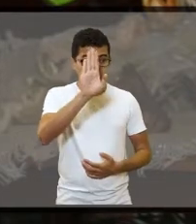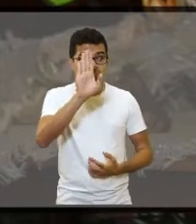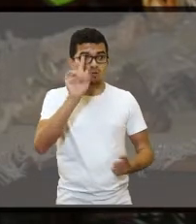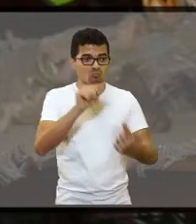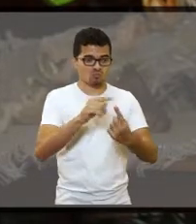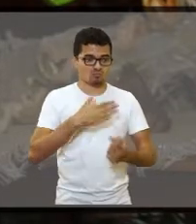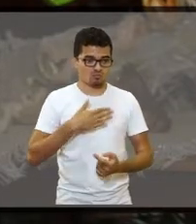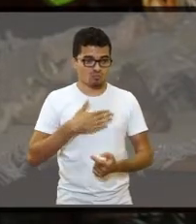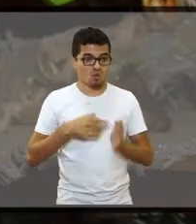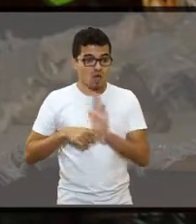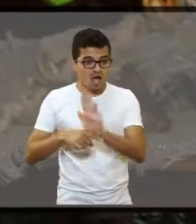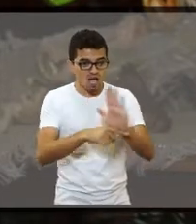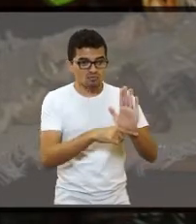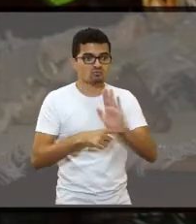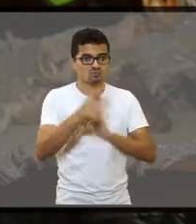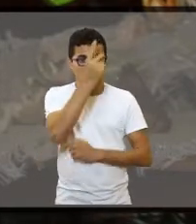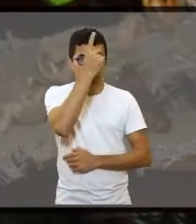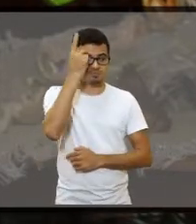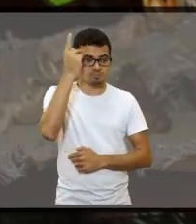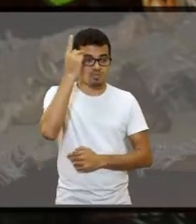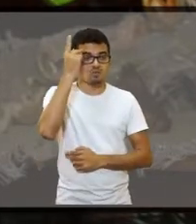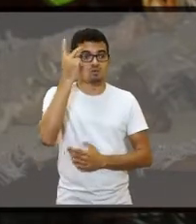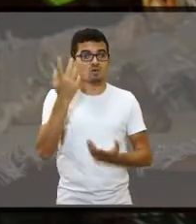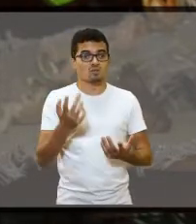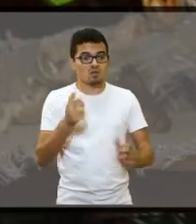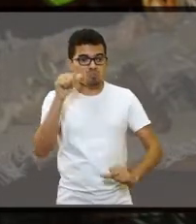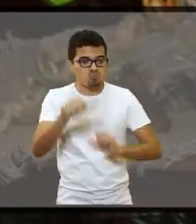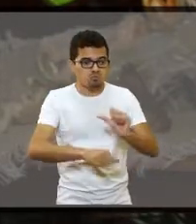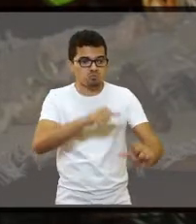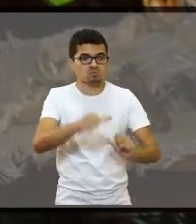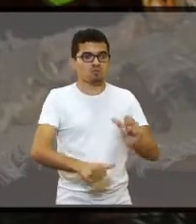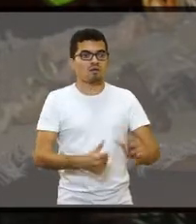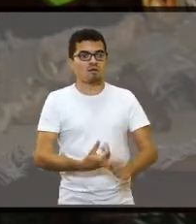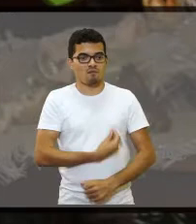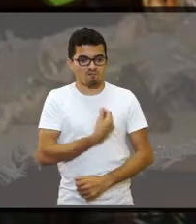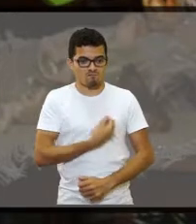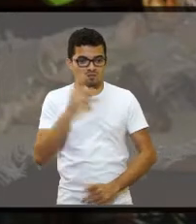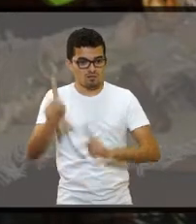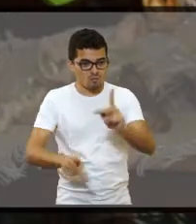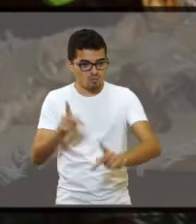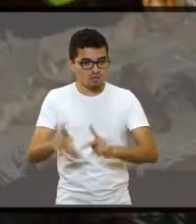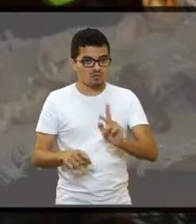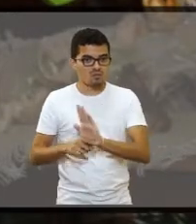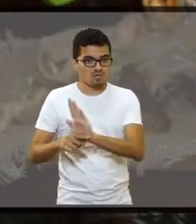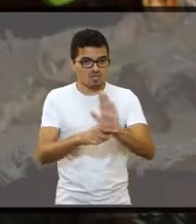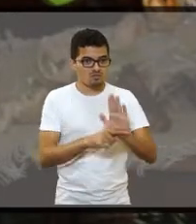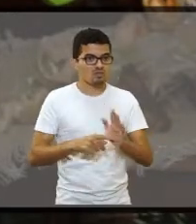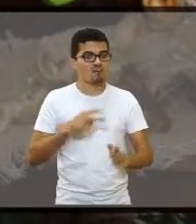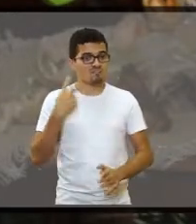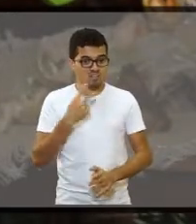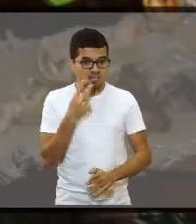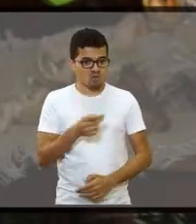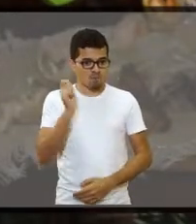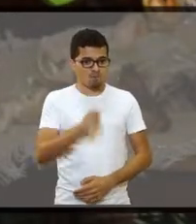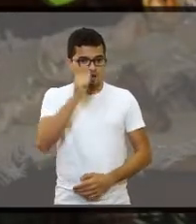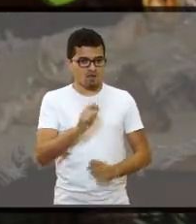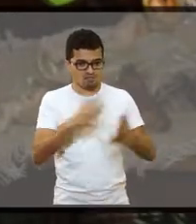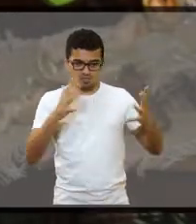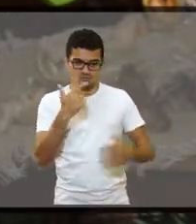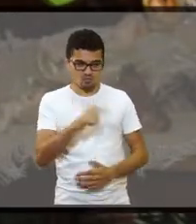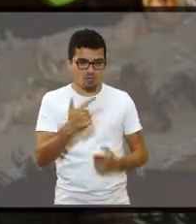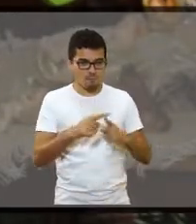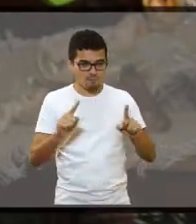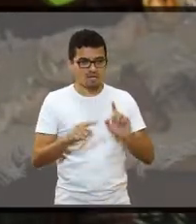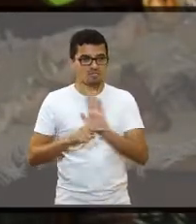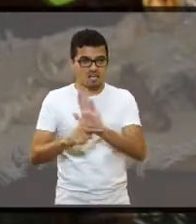objetivo, ajudar o próximo. Fazer política para ajudar o próximo, mudar a realidade da população e tentar ajudar. Eu sei que o vereador não faz mágica, mas a gente